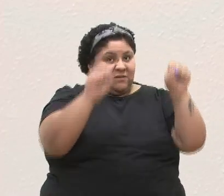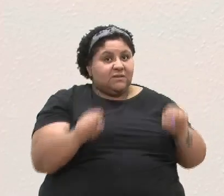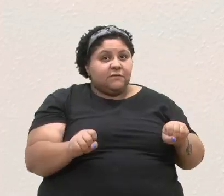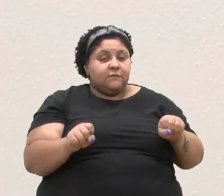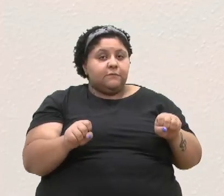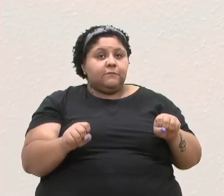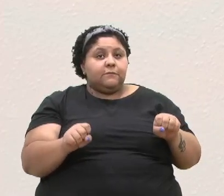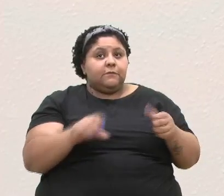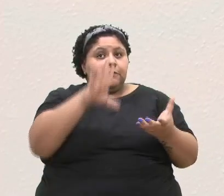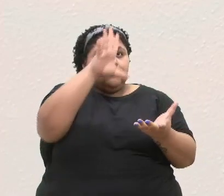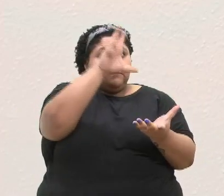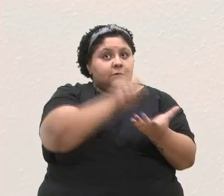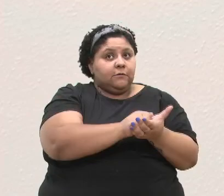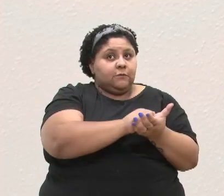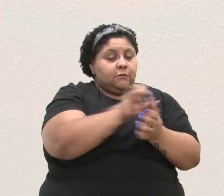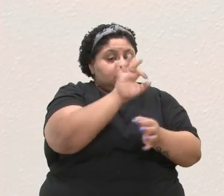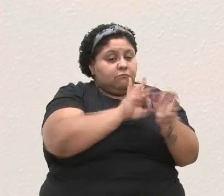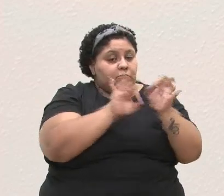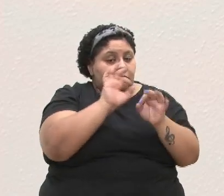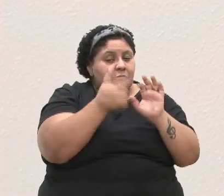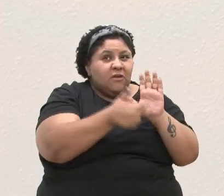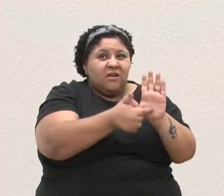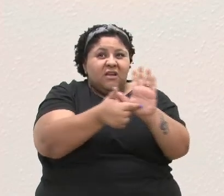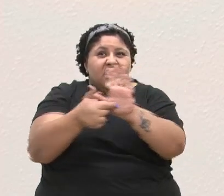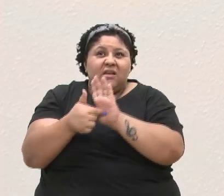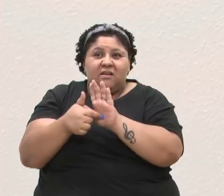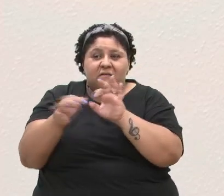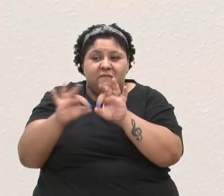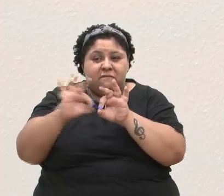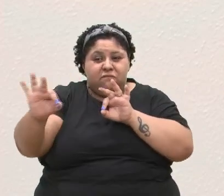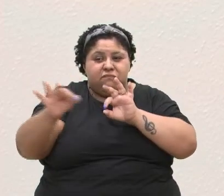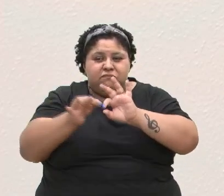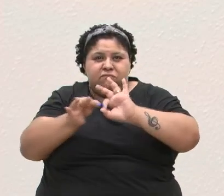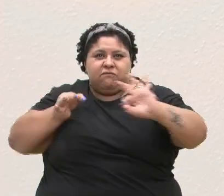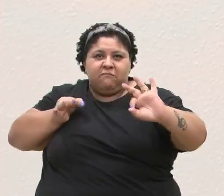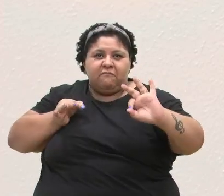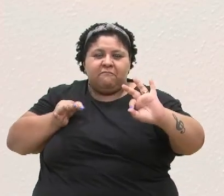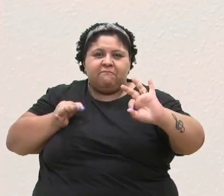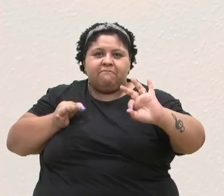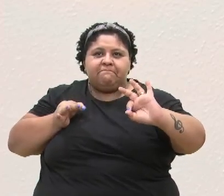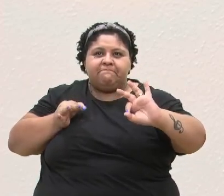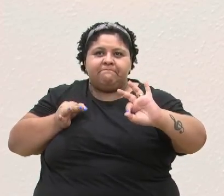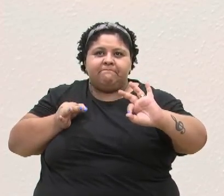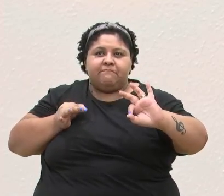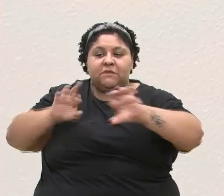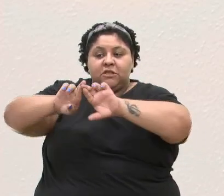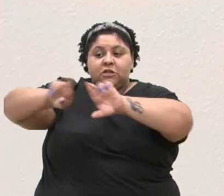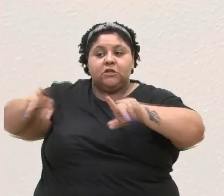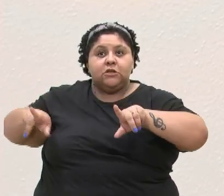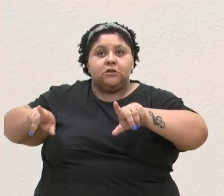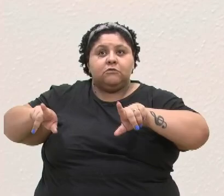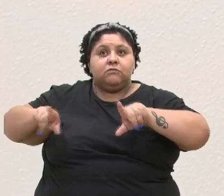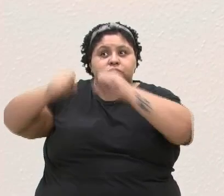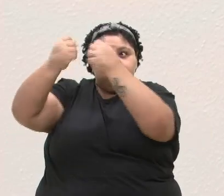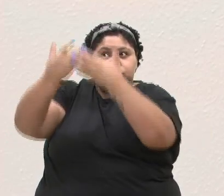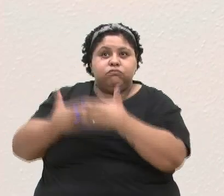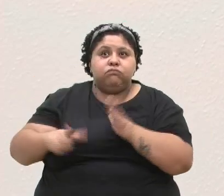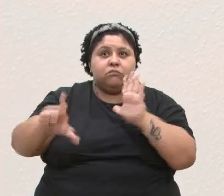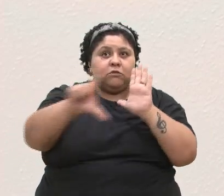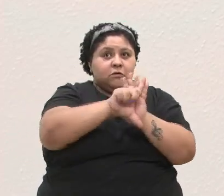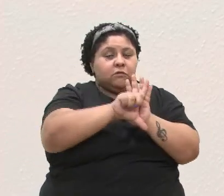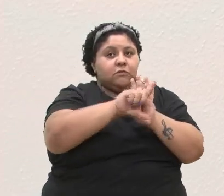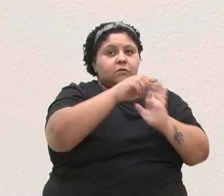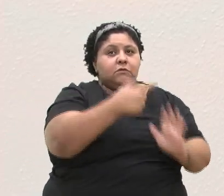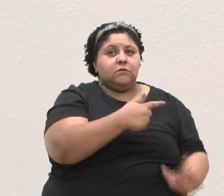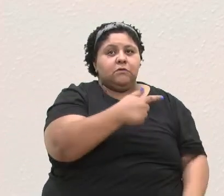As matrículas retificadas apresentam metragens e confrontações divergentes dos dispositivos da Lei nº 7